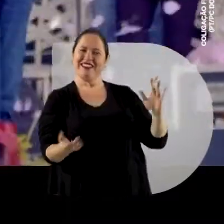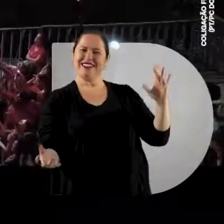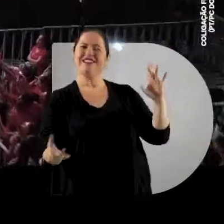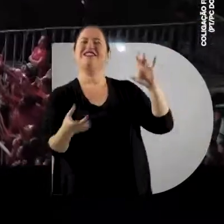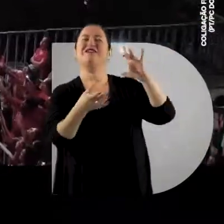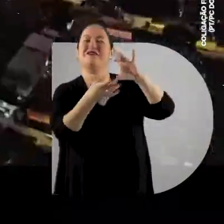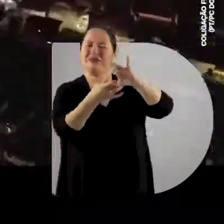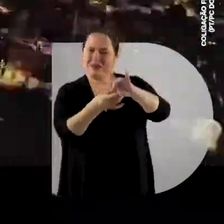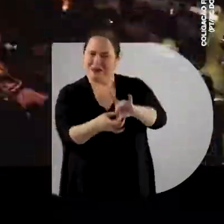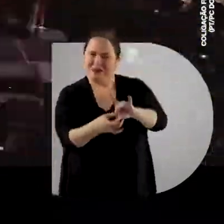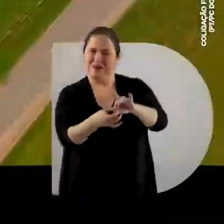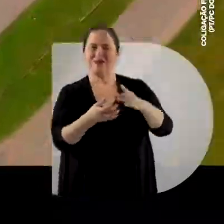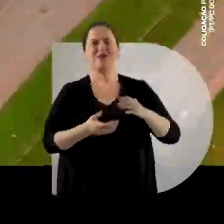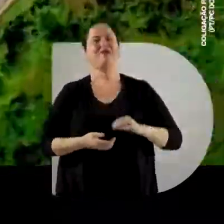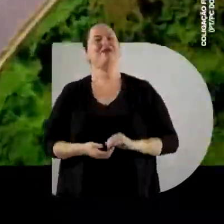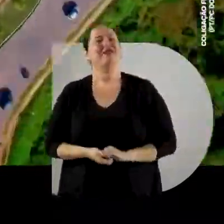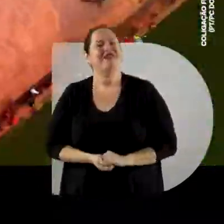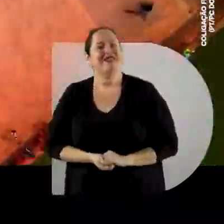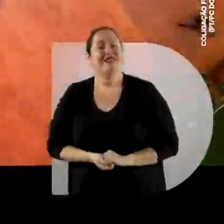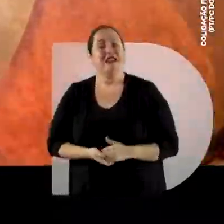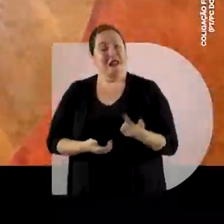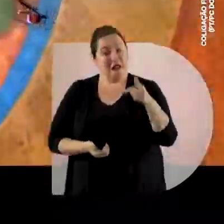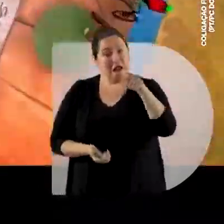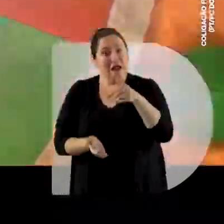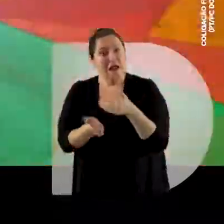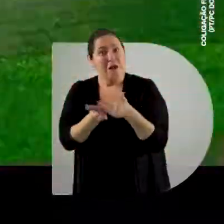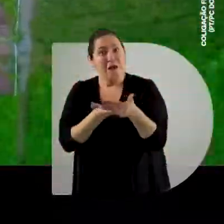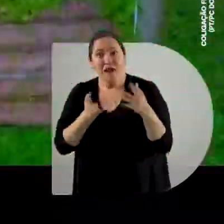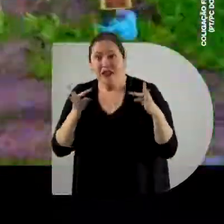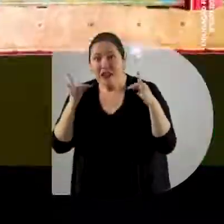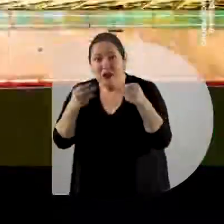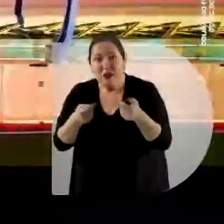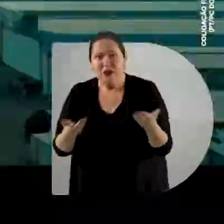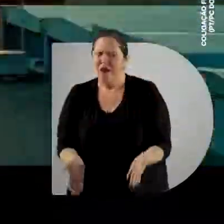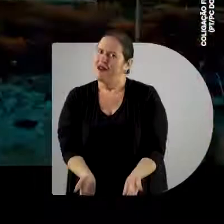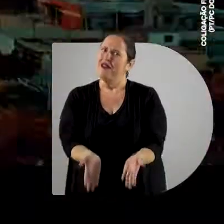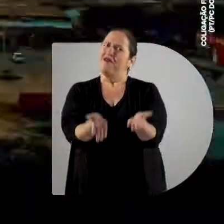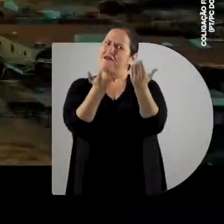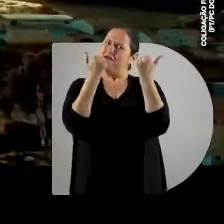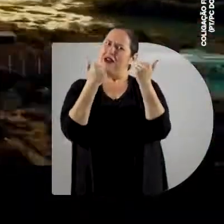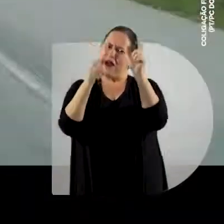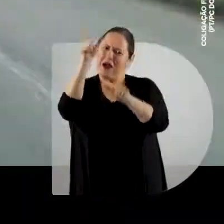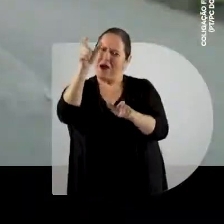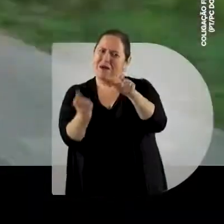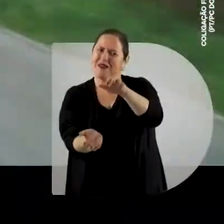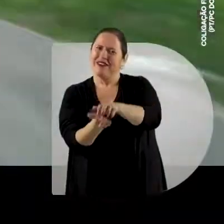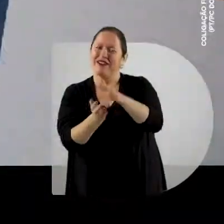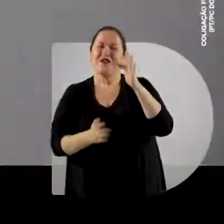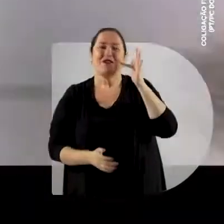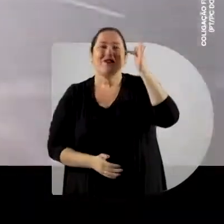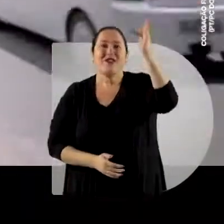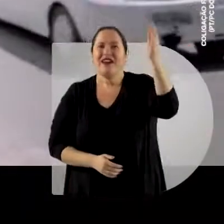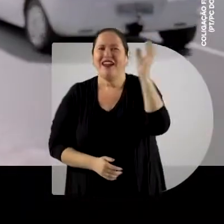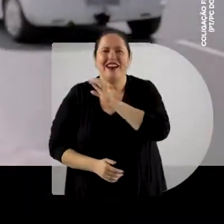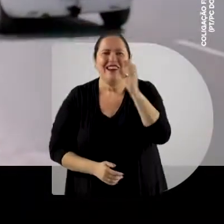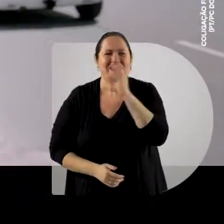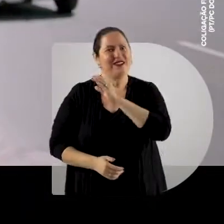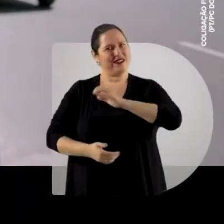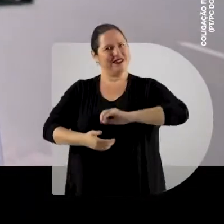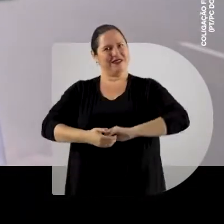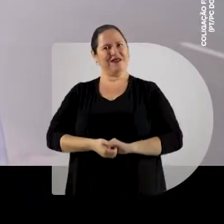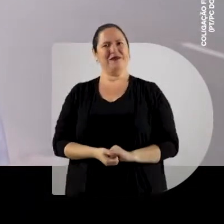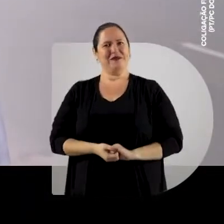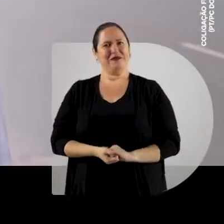resto do Brasil todinho Ou não é aqui que tudo começa? Bora, Pernambuco! Que o nosso futuro tem pressa!